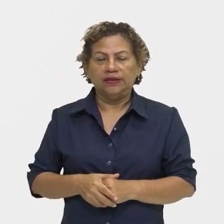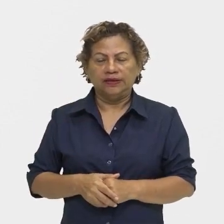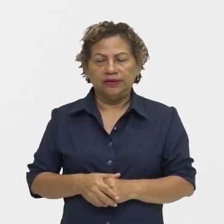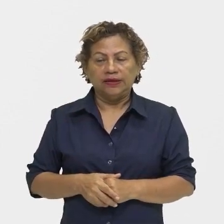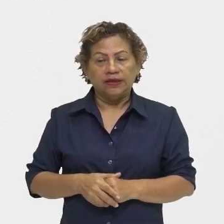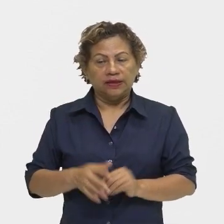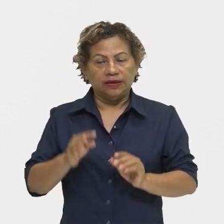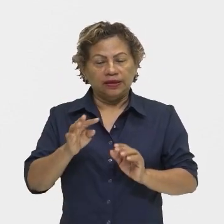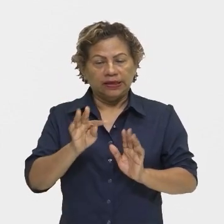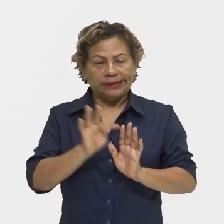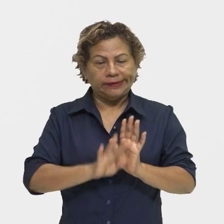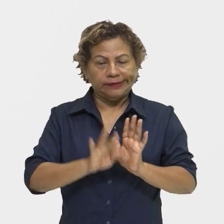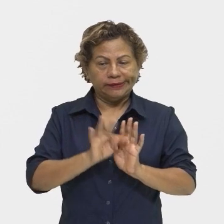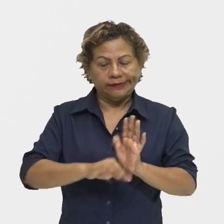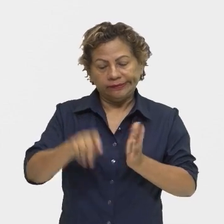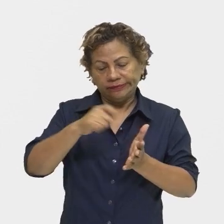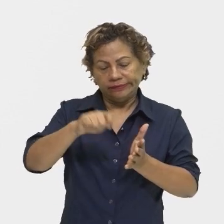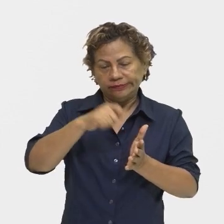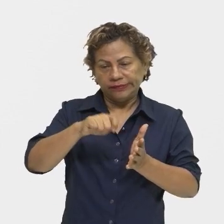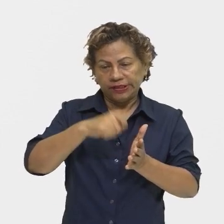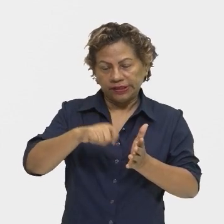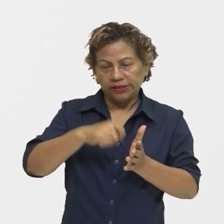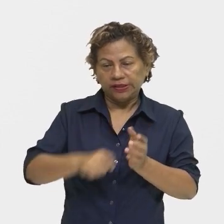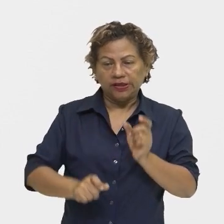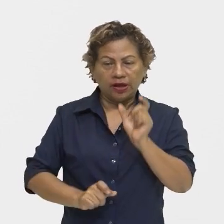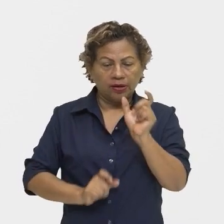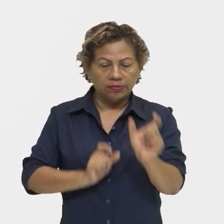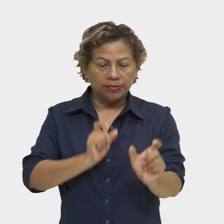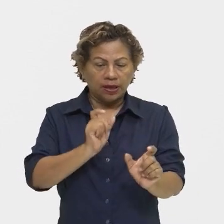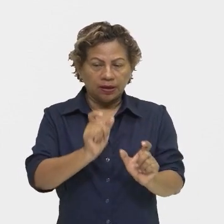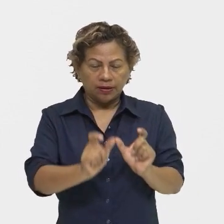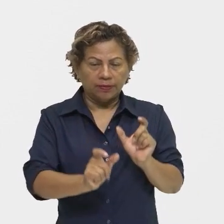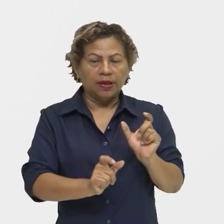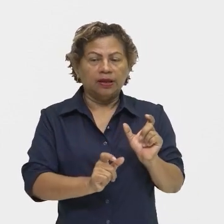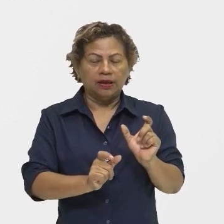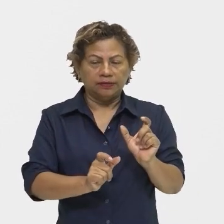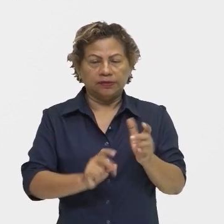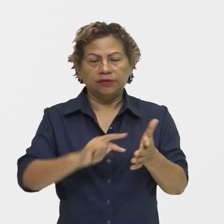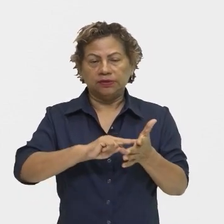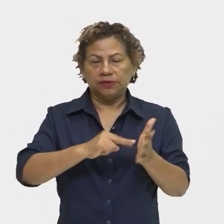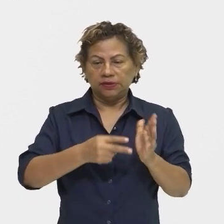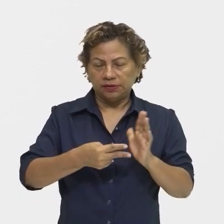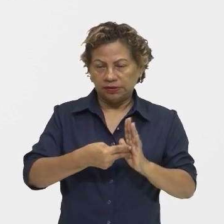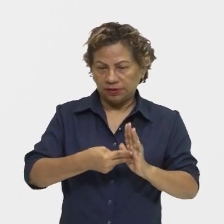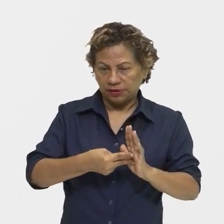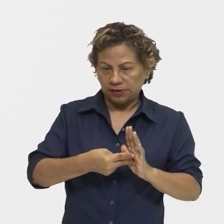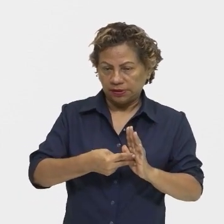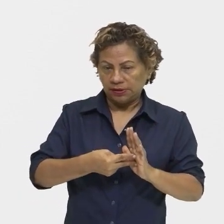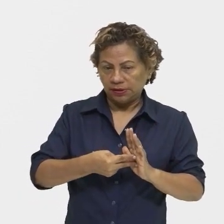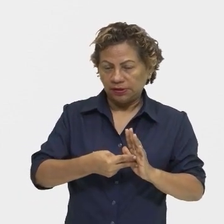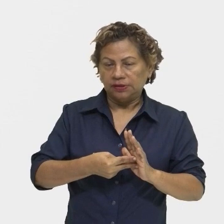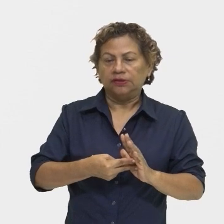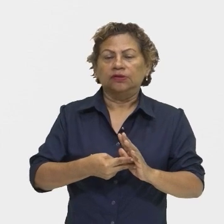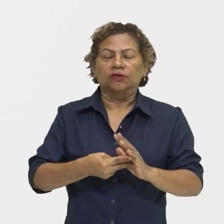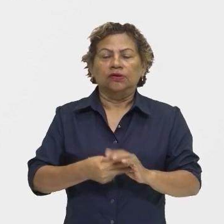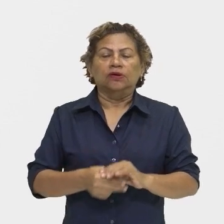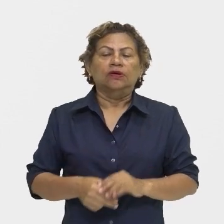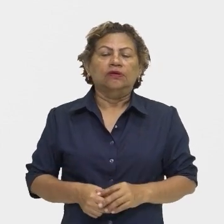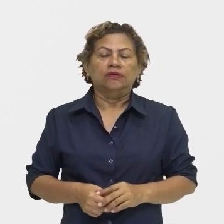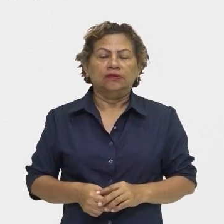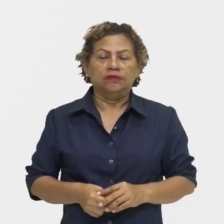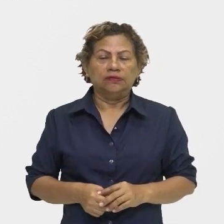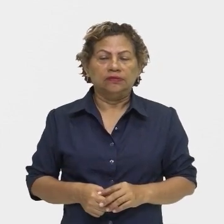texto, para escrever esse texto, com palavras empregadas em seu sentido denotativo. seja, o denotativo significa o sentido